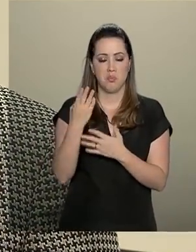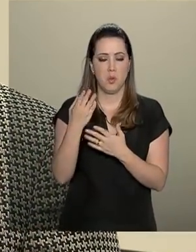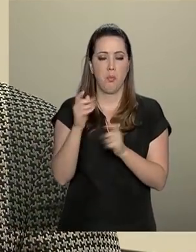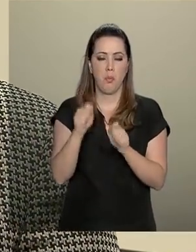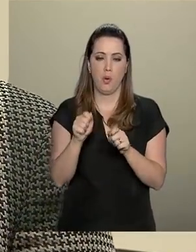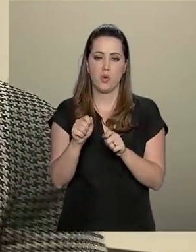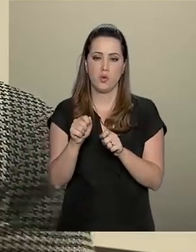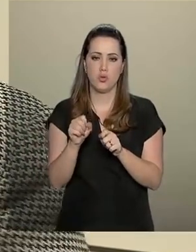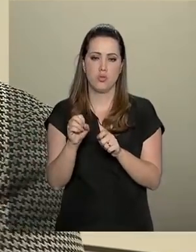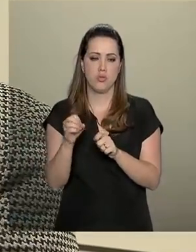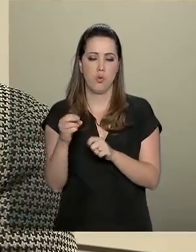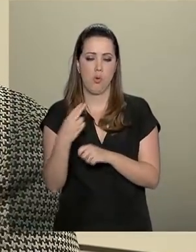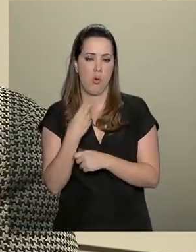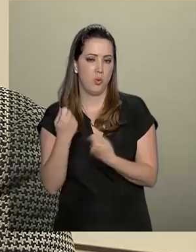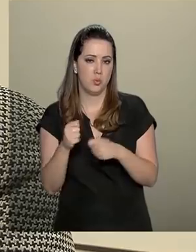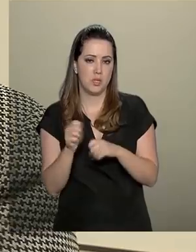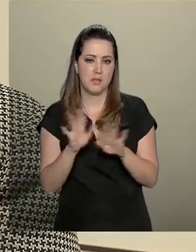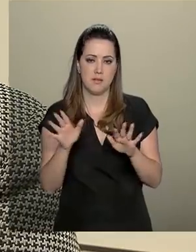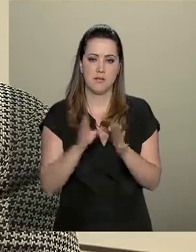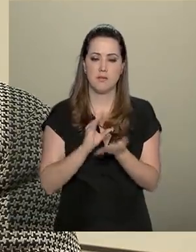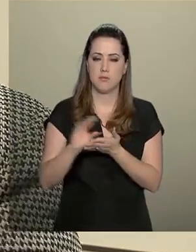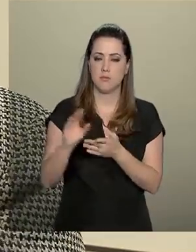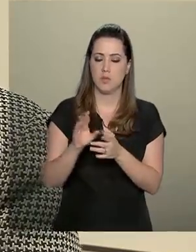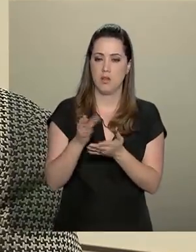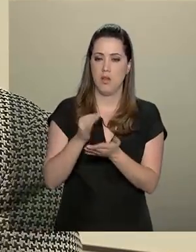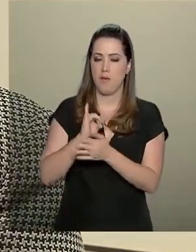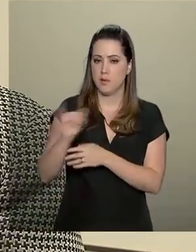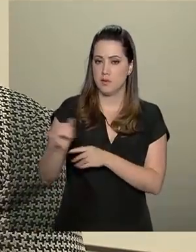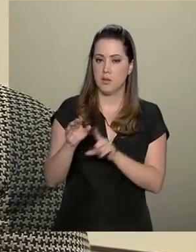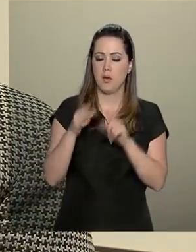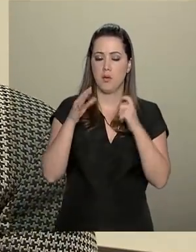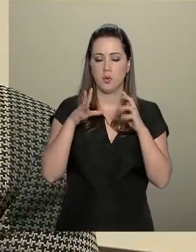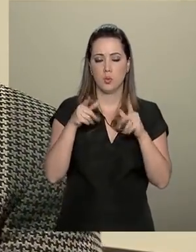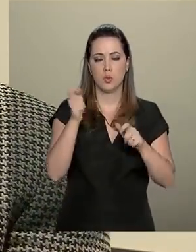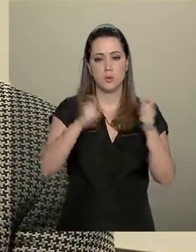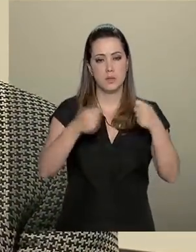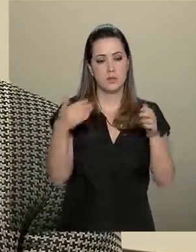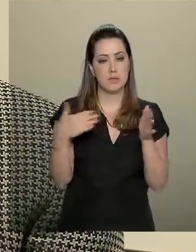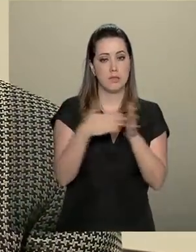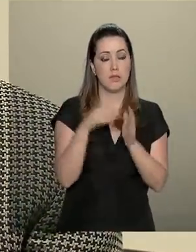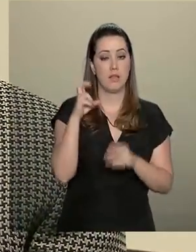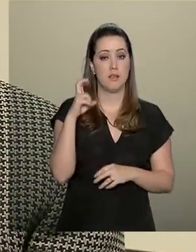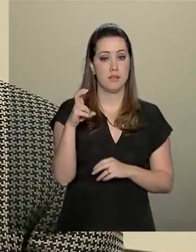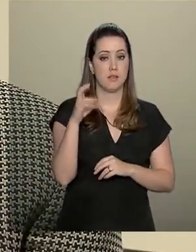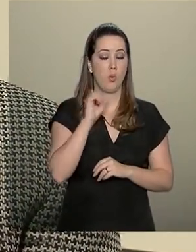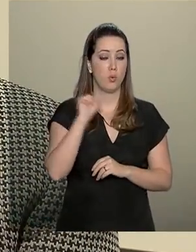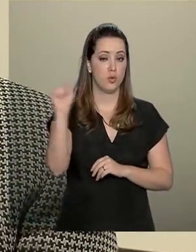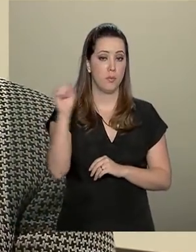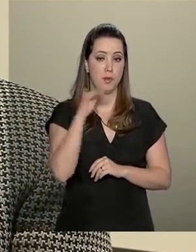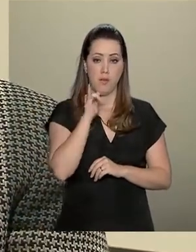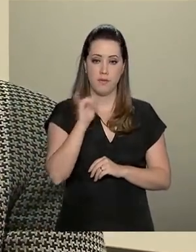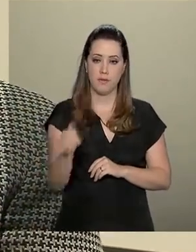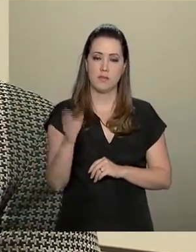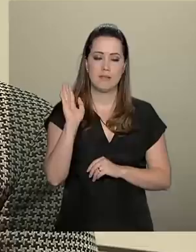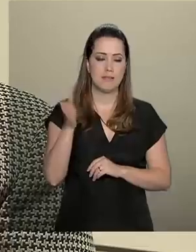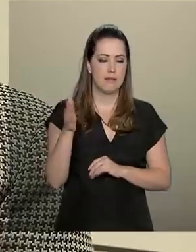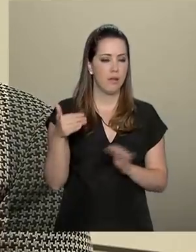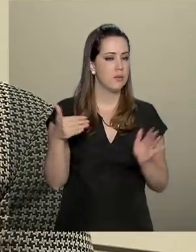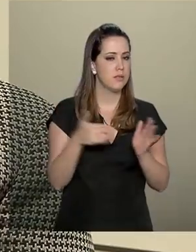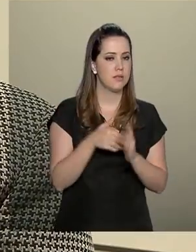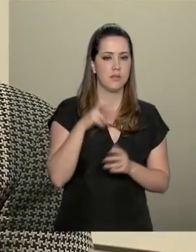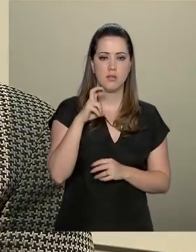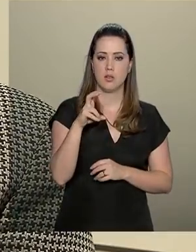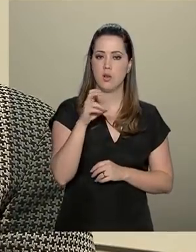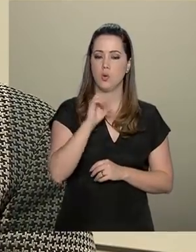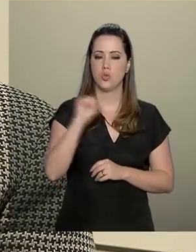declaração. E todos esses atores precisam declarar a RAIS até o dia 5 de abril, impreterivelmente.